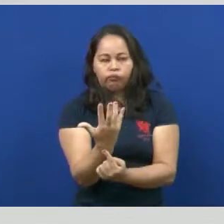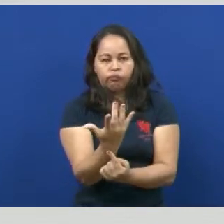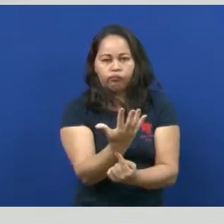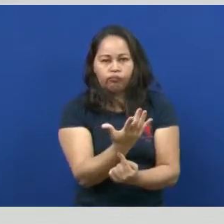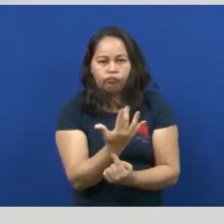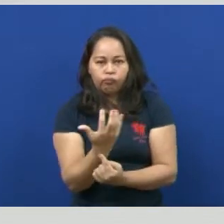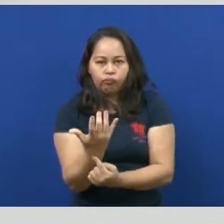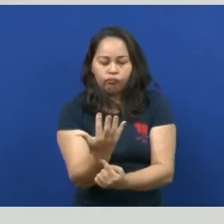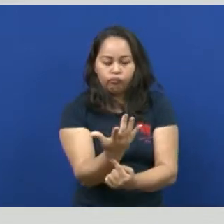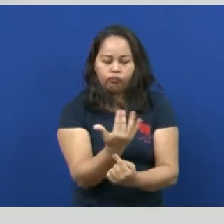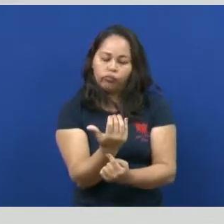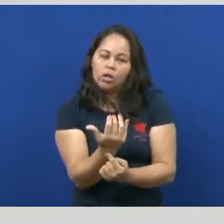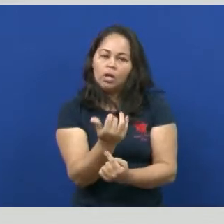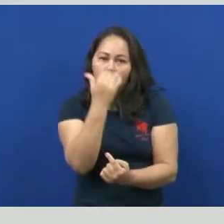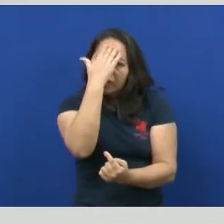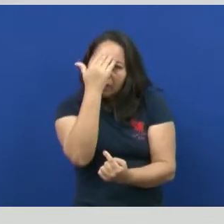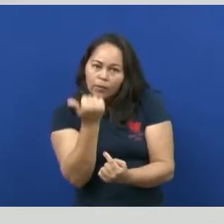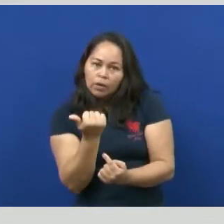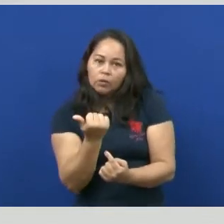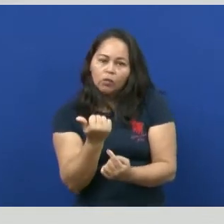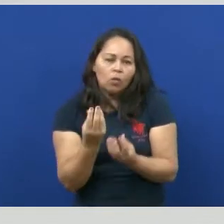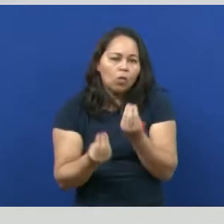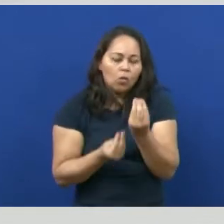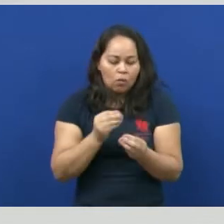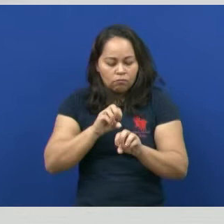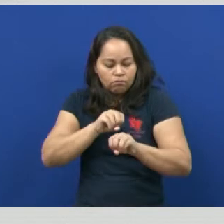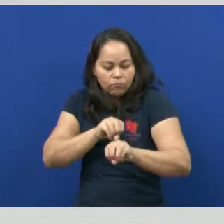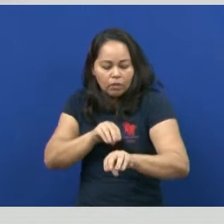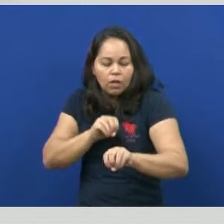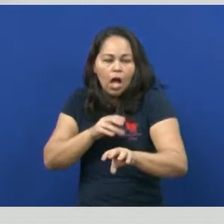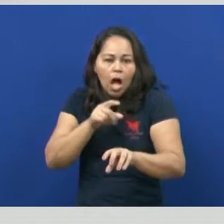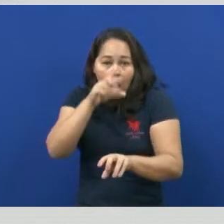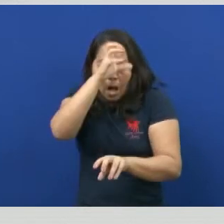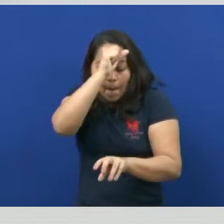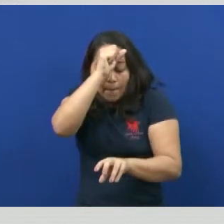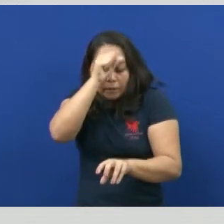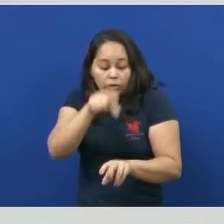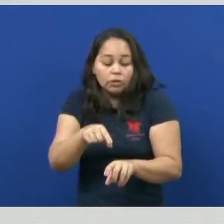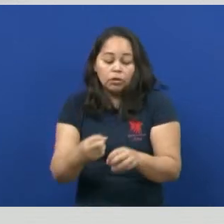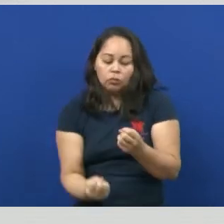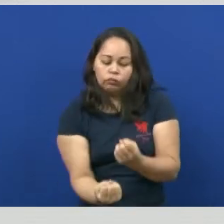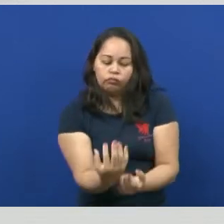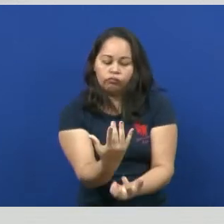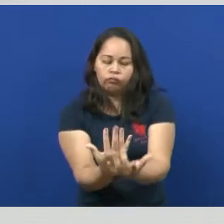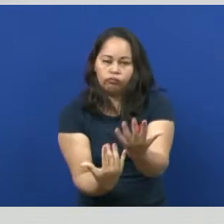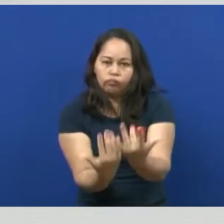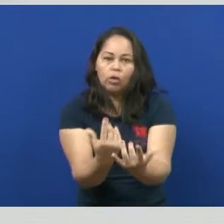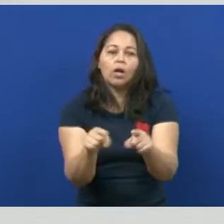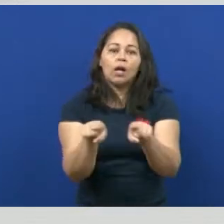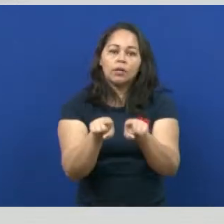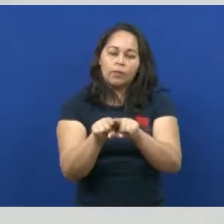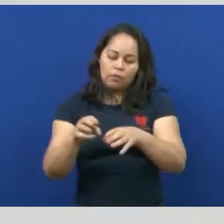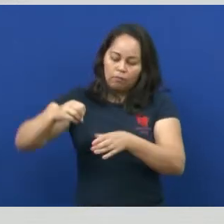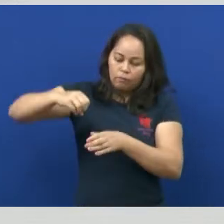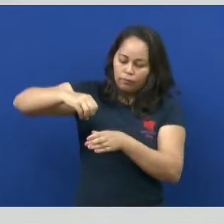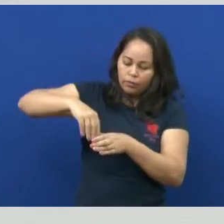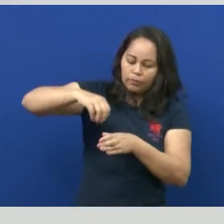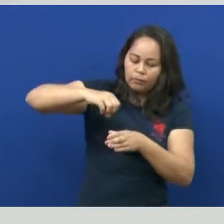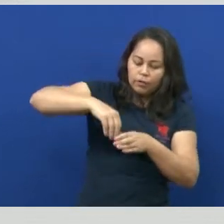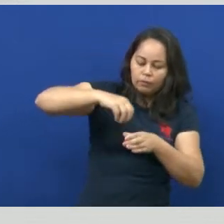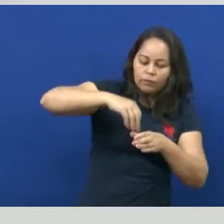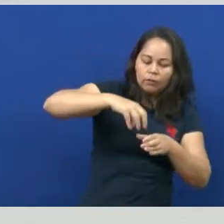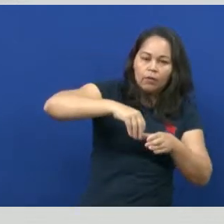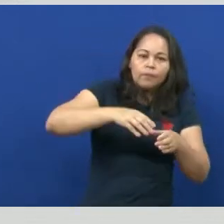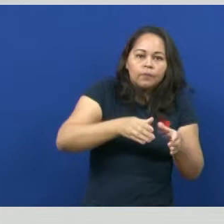dominando o fogo, ele vai vendo técnicas como preservar esse fogo. A agricultura, conhecida como